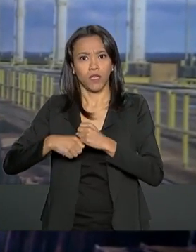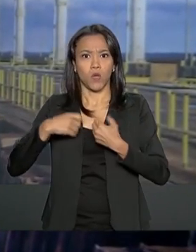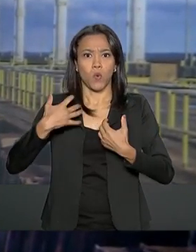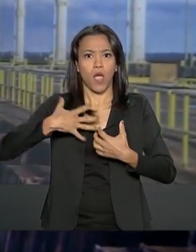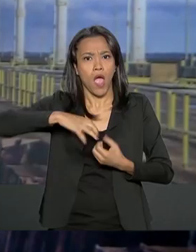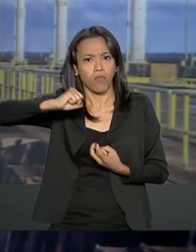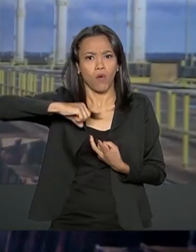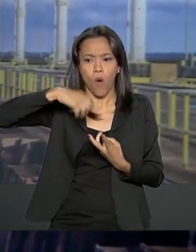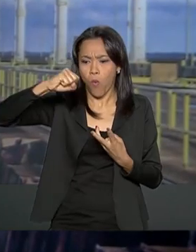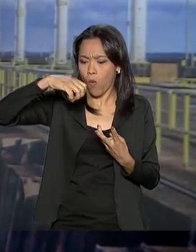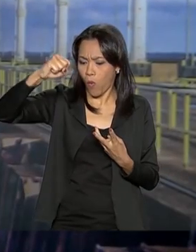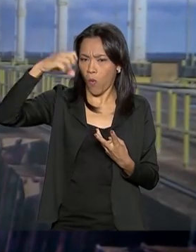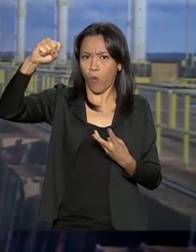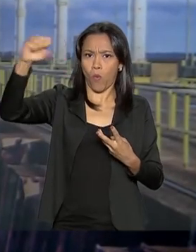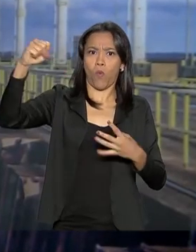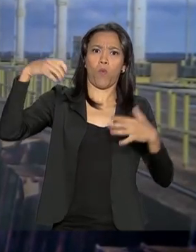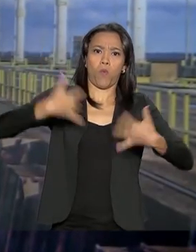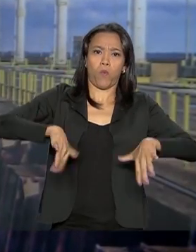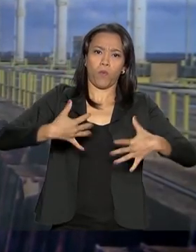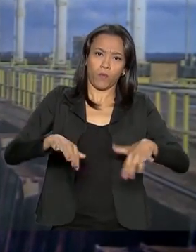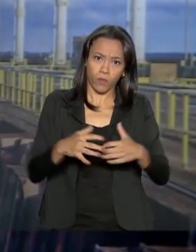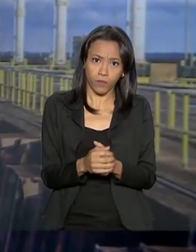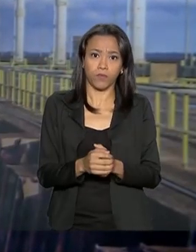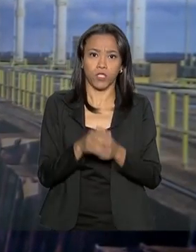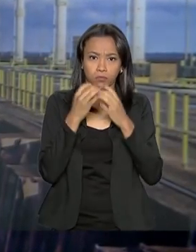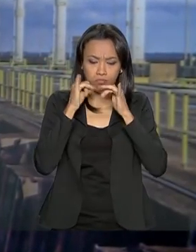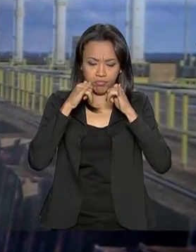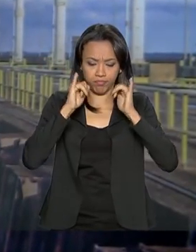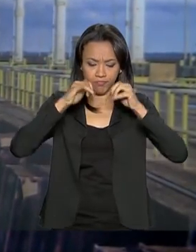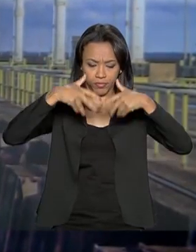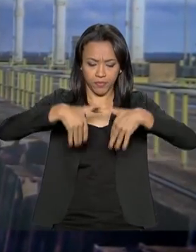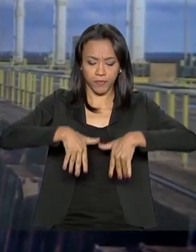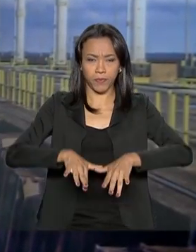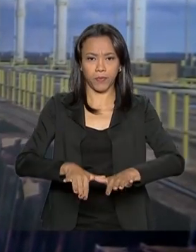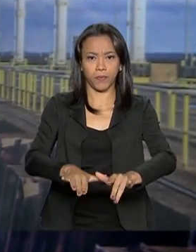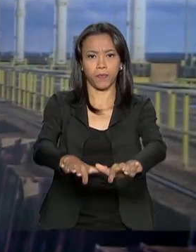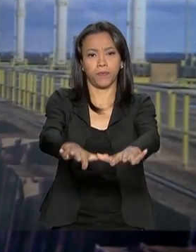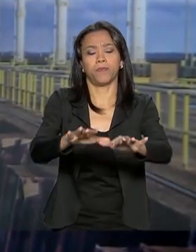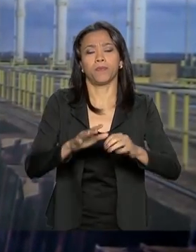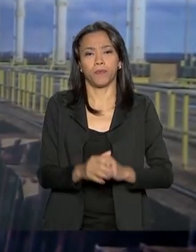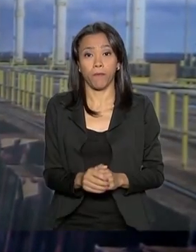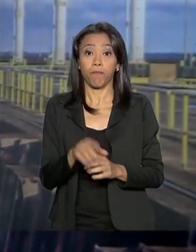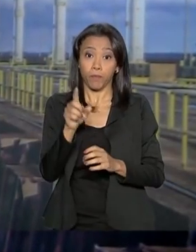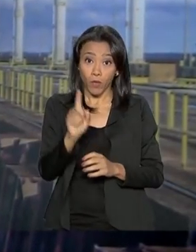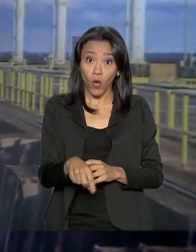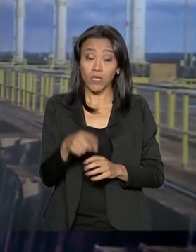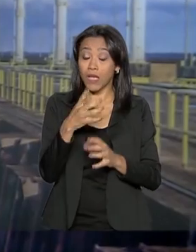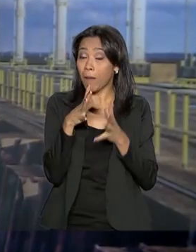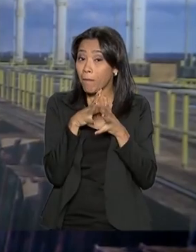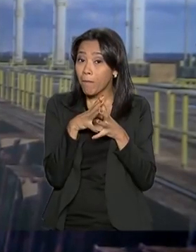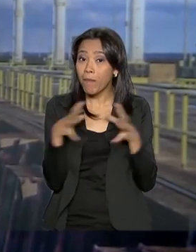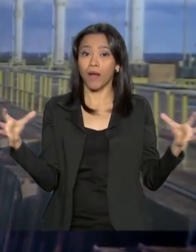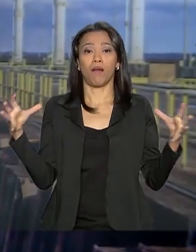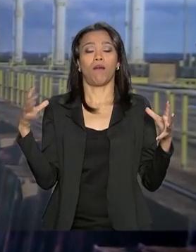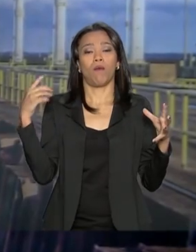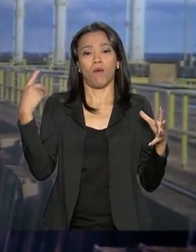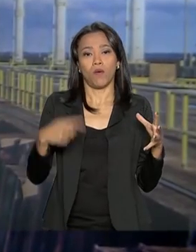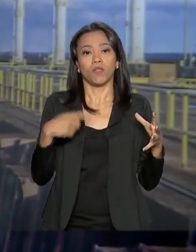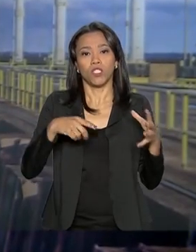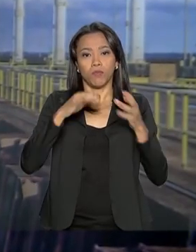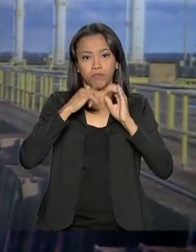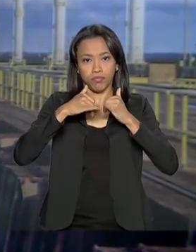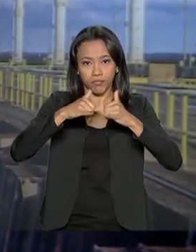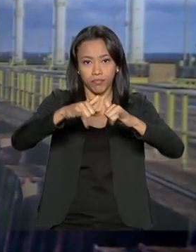nós viemos batendo o recorde sucessivo. Nós estamos hoje com um nível de produção, praticamente nós somos a maior produtora de energia